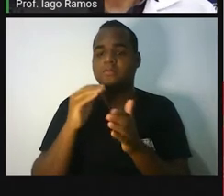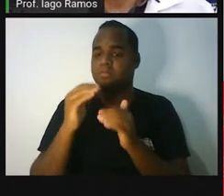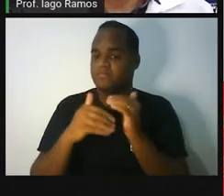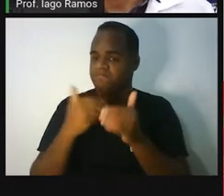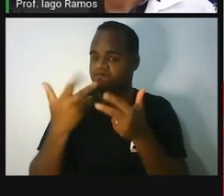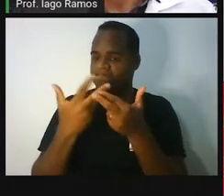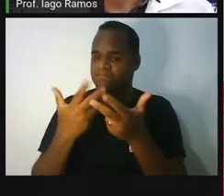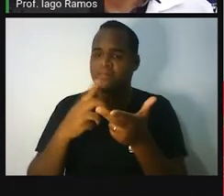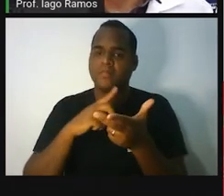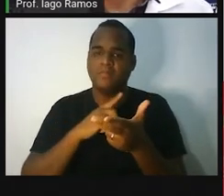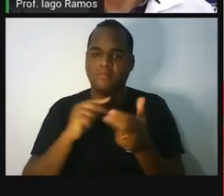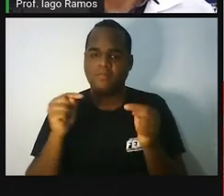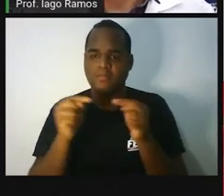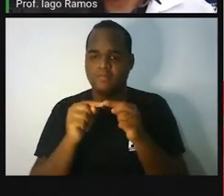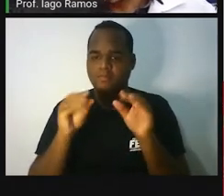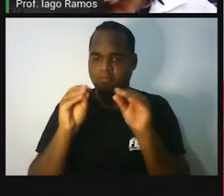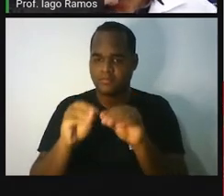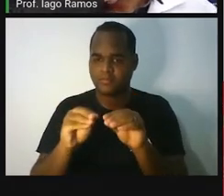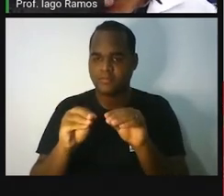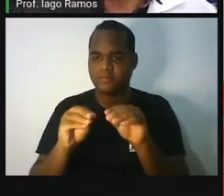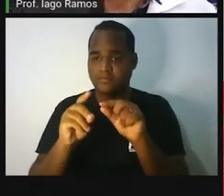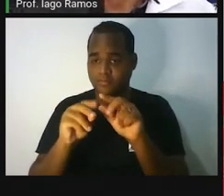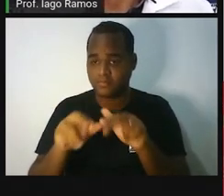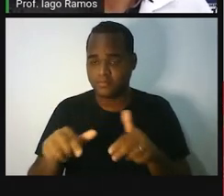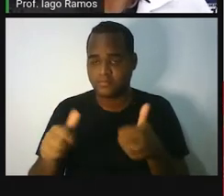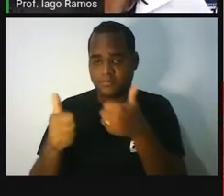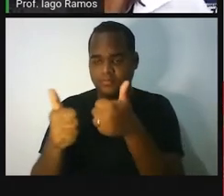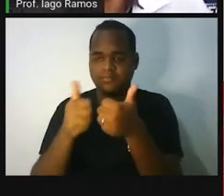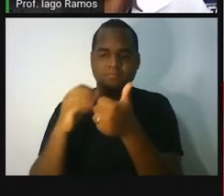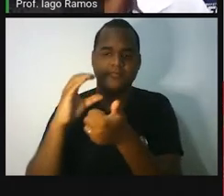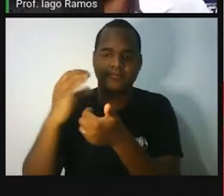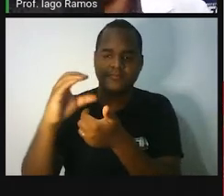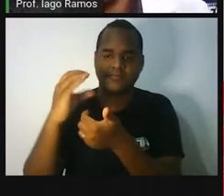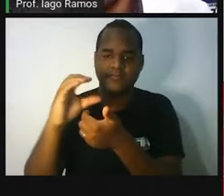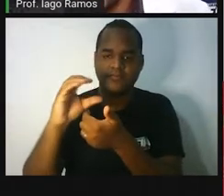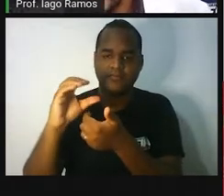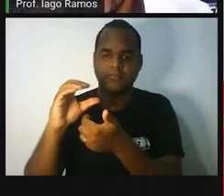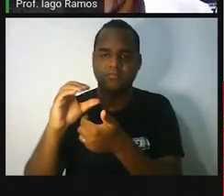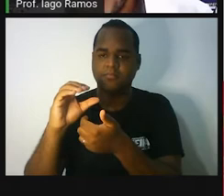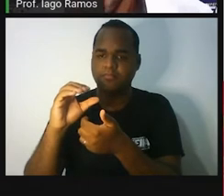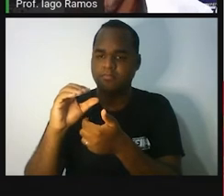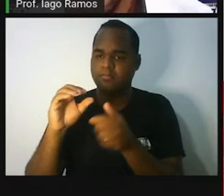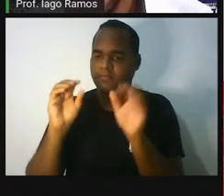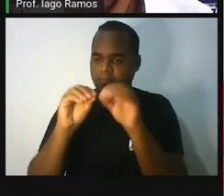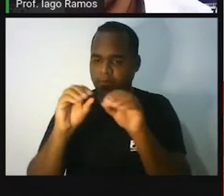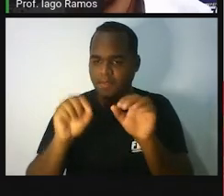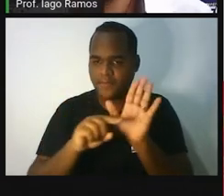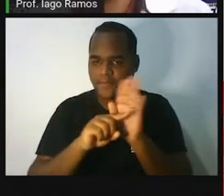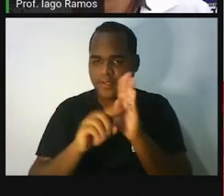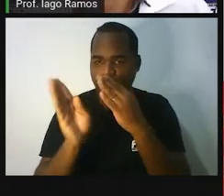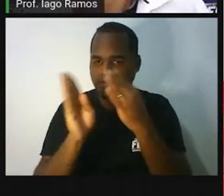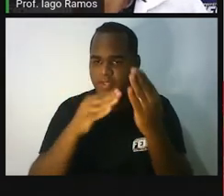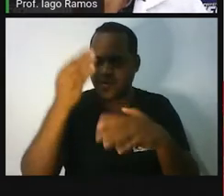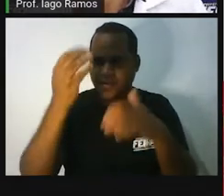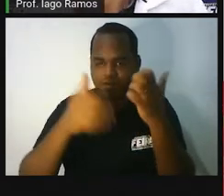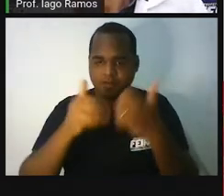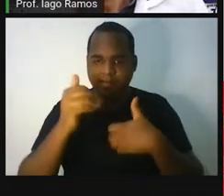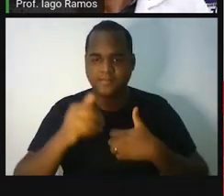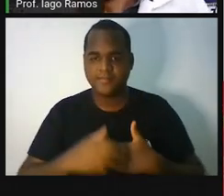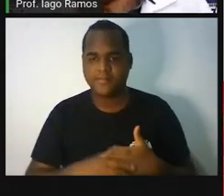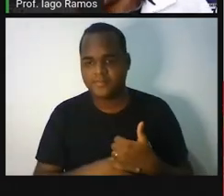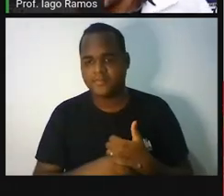contribuiu muito para o desenvolvimento da ciência. Mas eu não vou soltar esse vídeo aqui, hahaha!